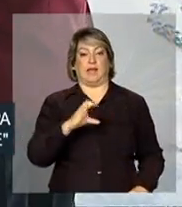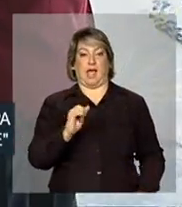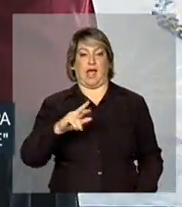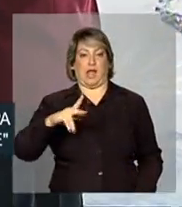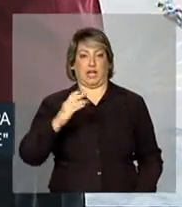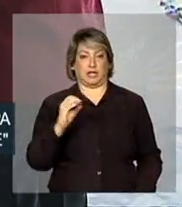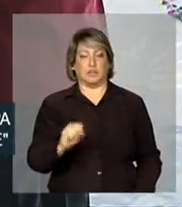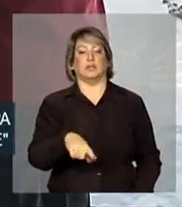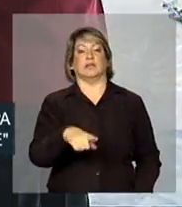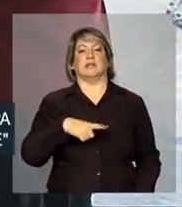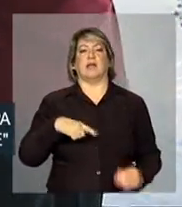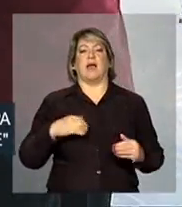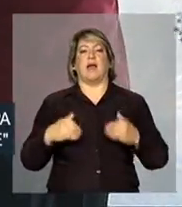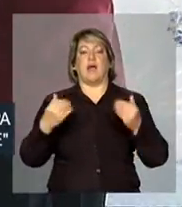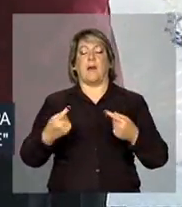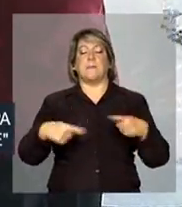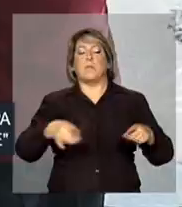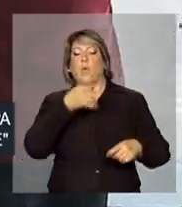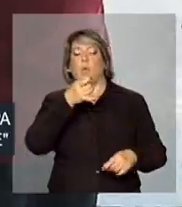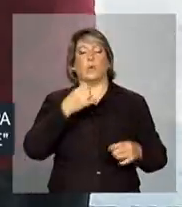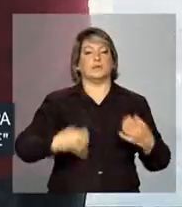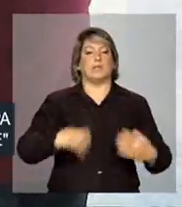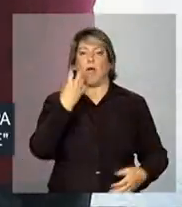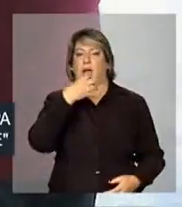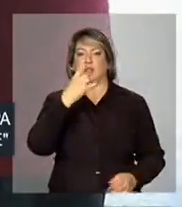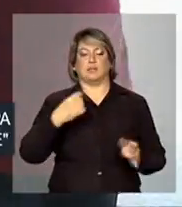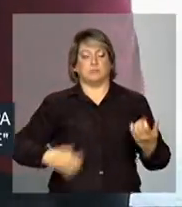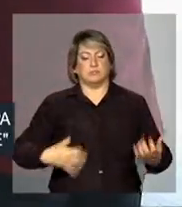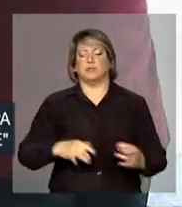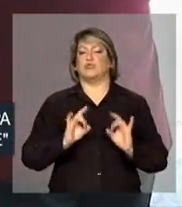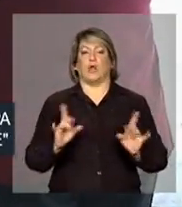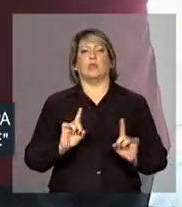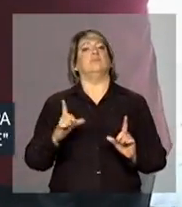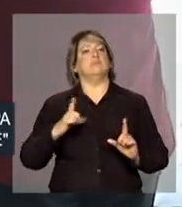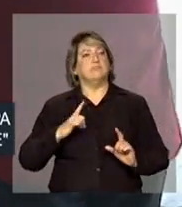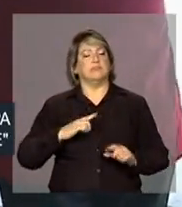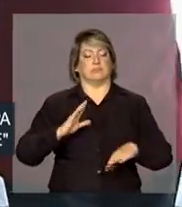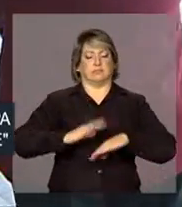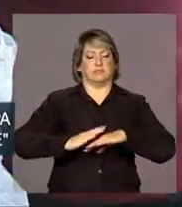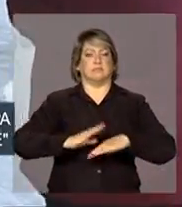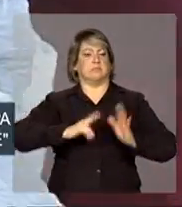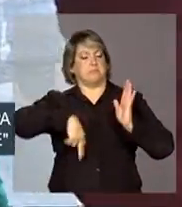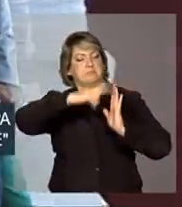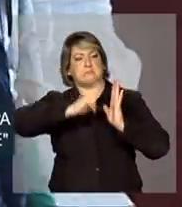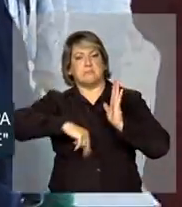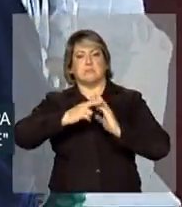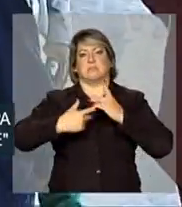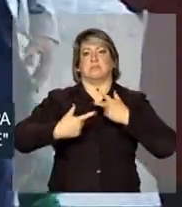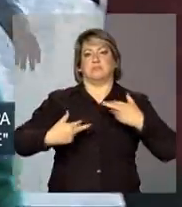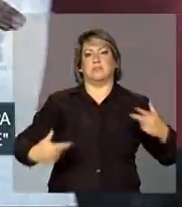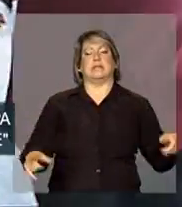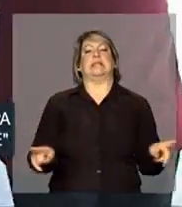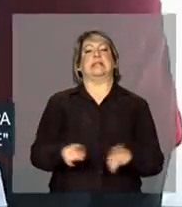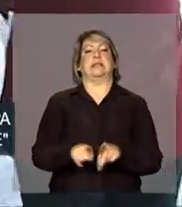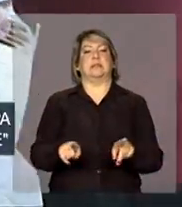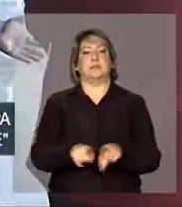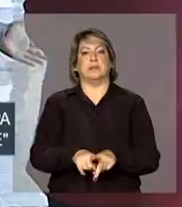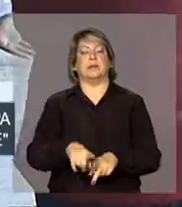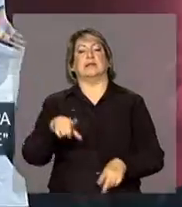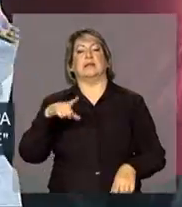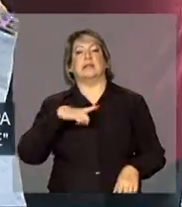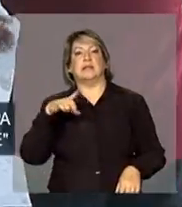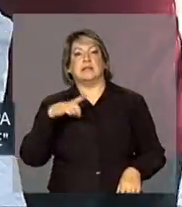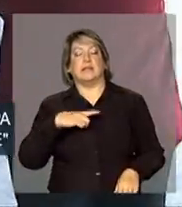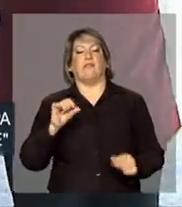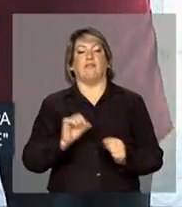Brau vão além da música e que ele também tem pintado, pintado, tem também se